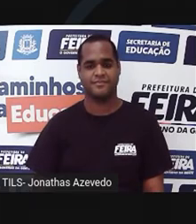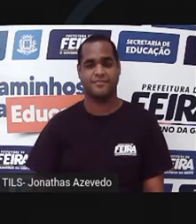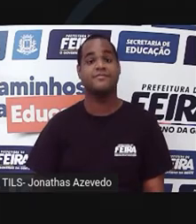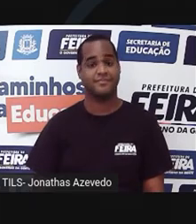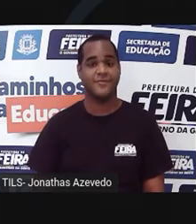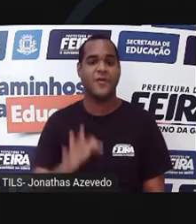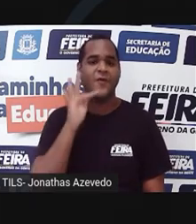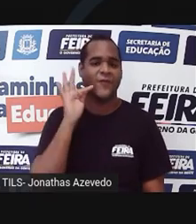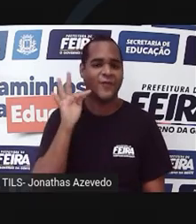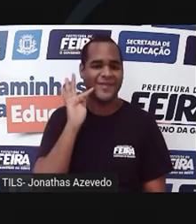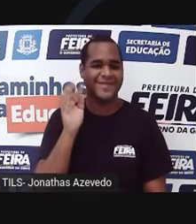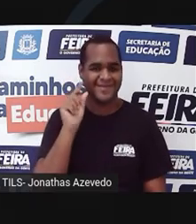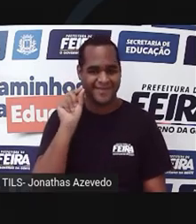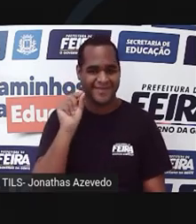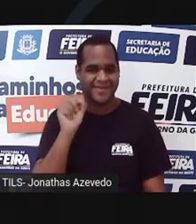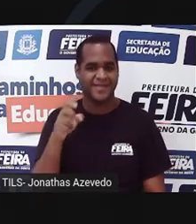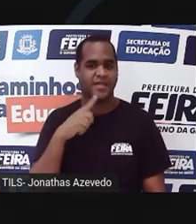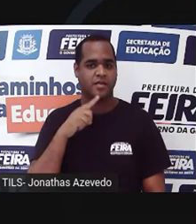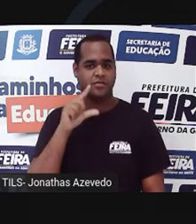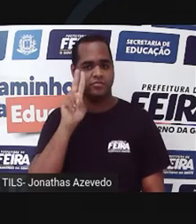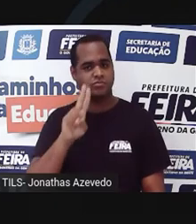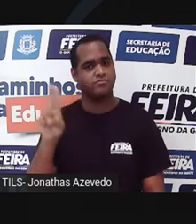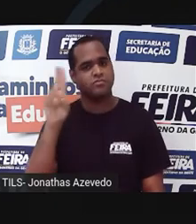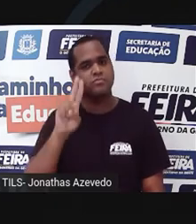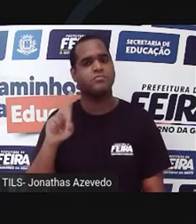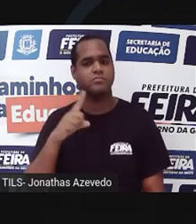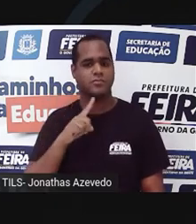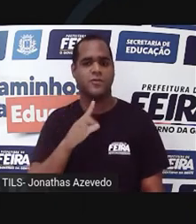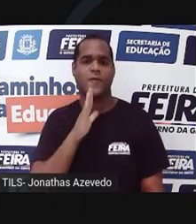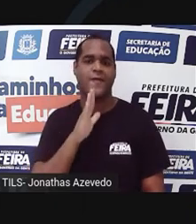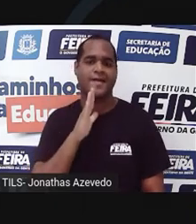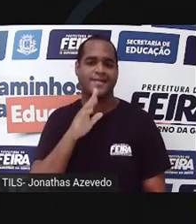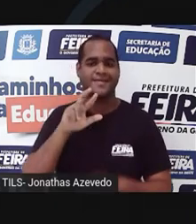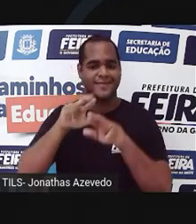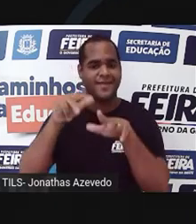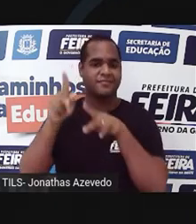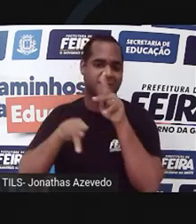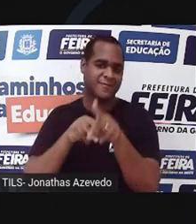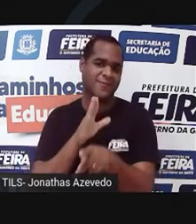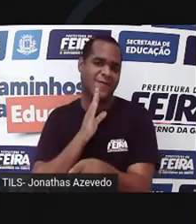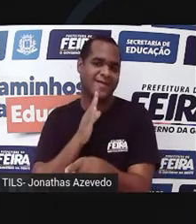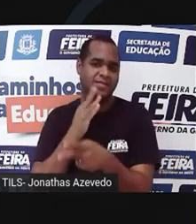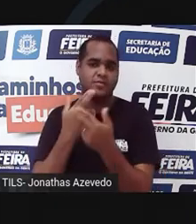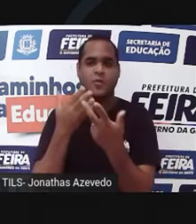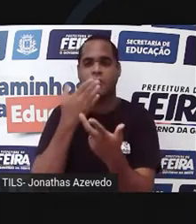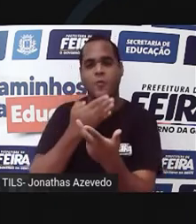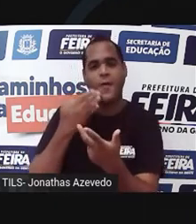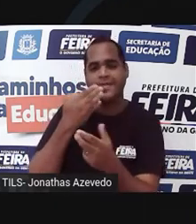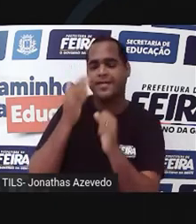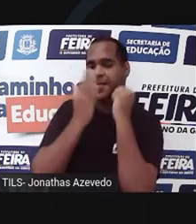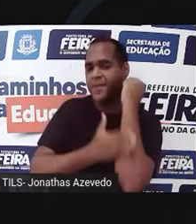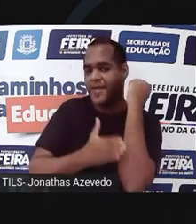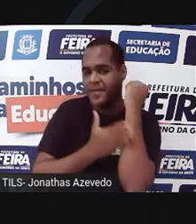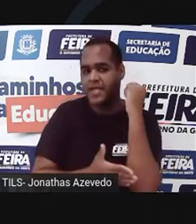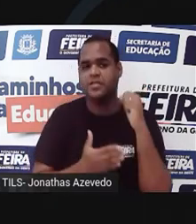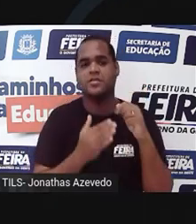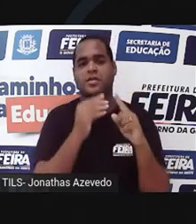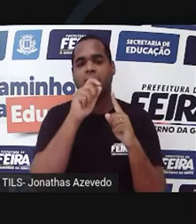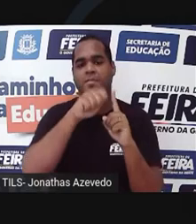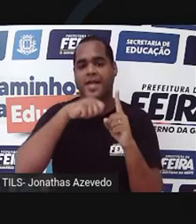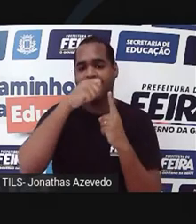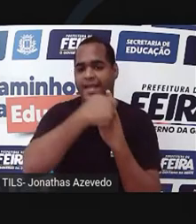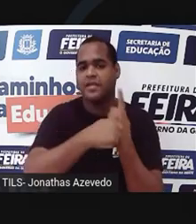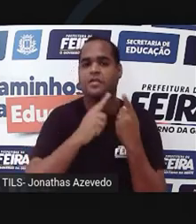Fruta é o termo que se usa popularmente para frutos doces e comestíveis, como abacaxi, banana, pêssego e